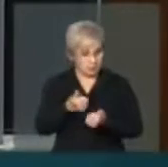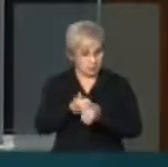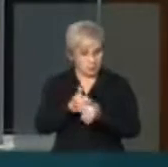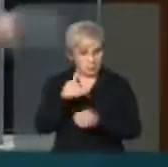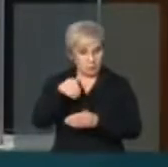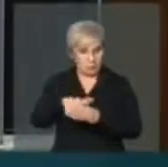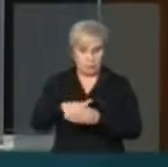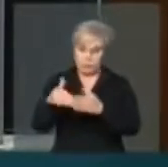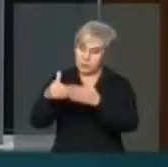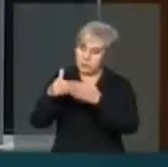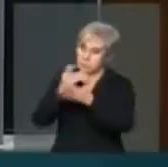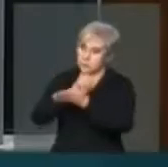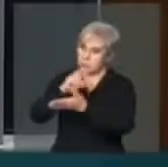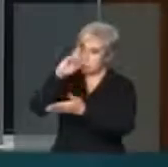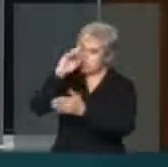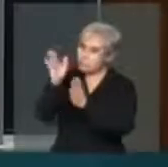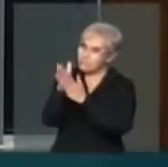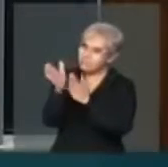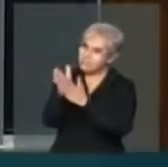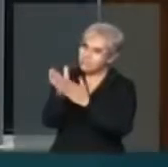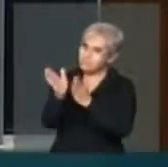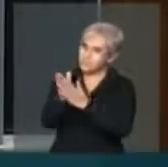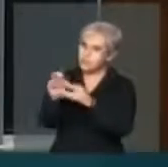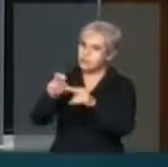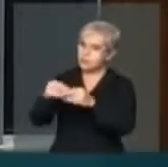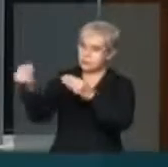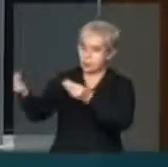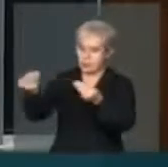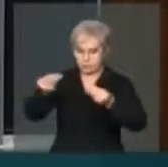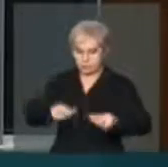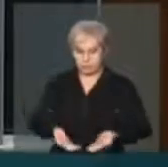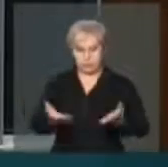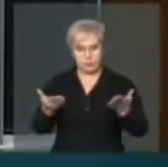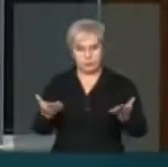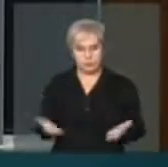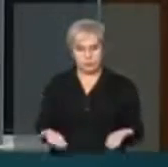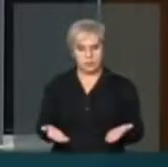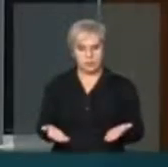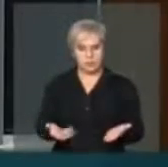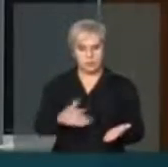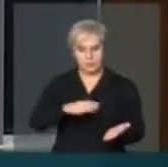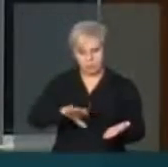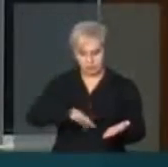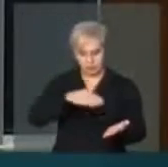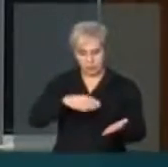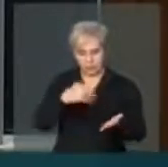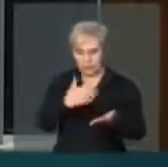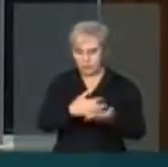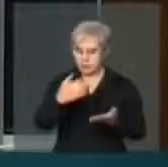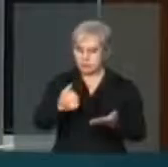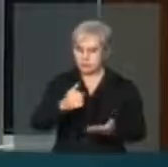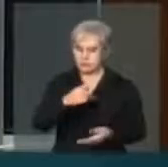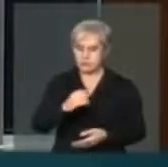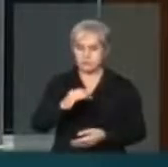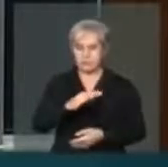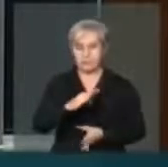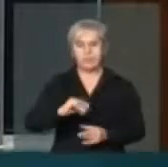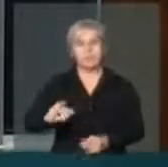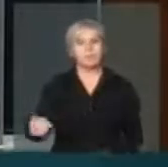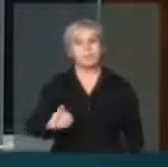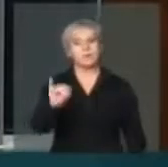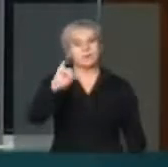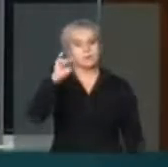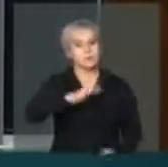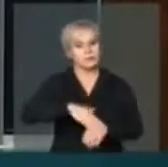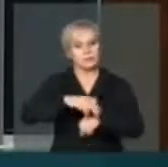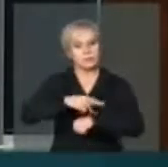vossa excelência, quero aqui lhe parabenizar. Porque trouxe aqui, não é, pautou, teve a coragem de pautar essa PEC, que a gente sabe que é de fundamental importância